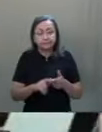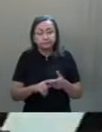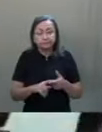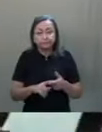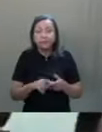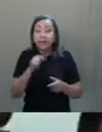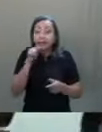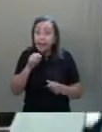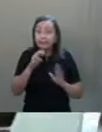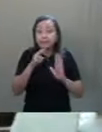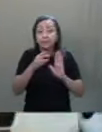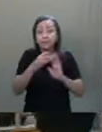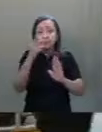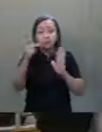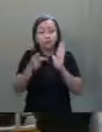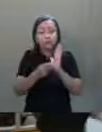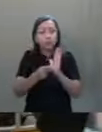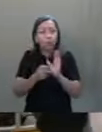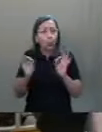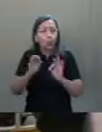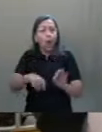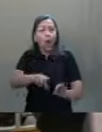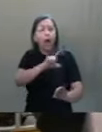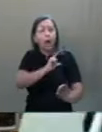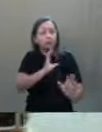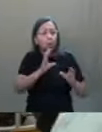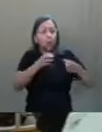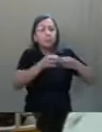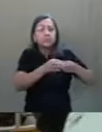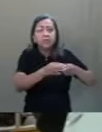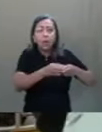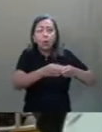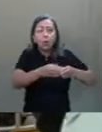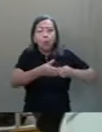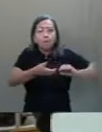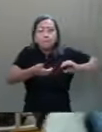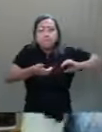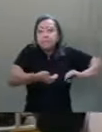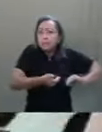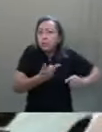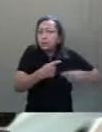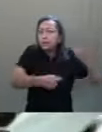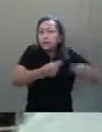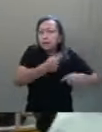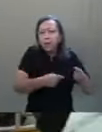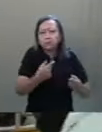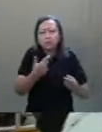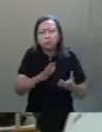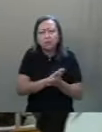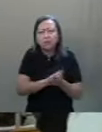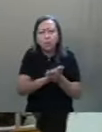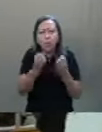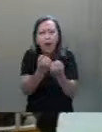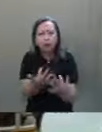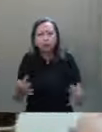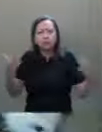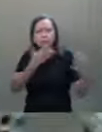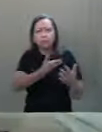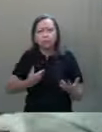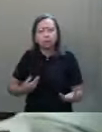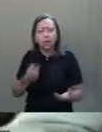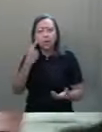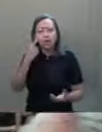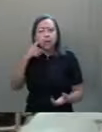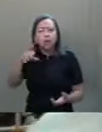Essa medida provisória não passou nem em debate na comissão mista. Não teve uma audiência pública. Não se